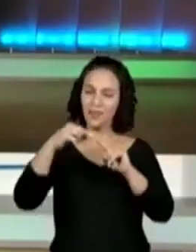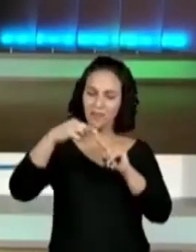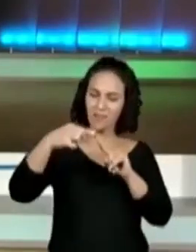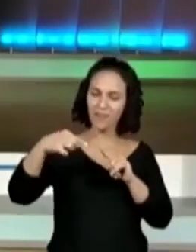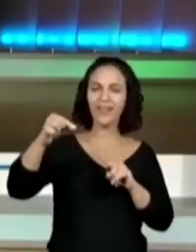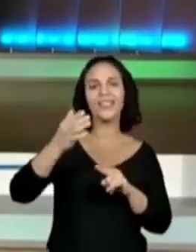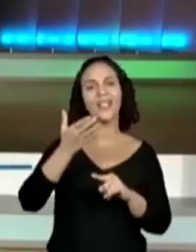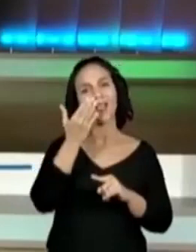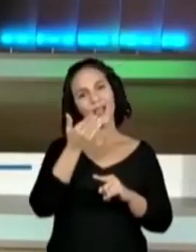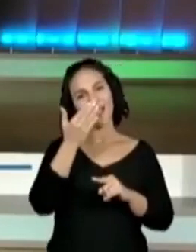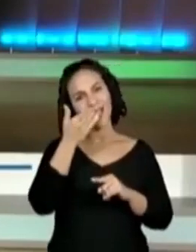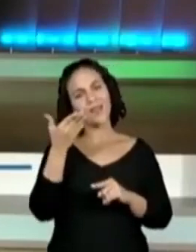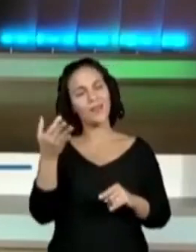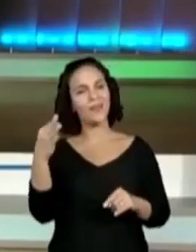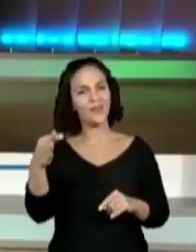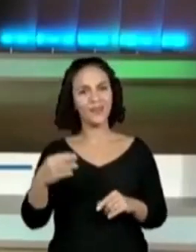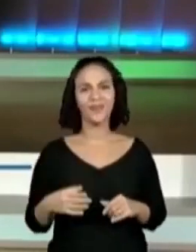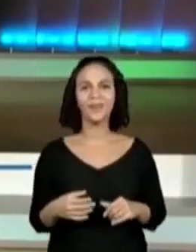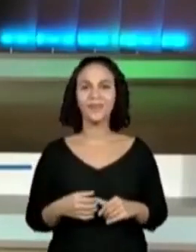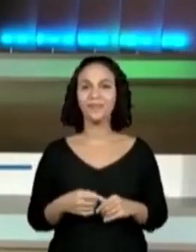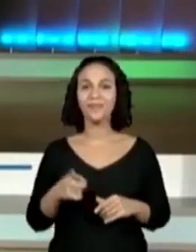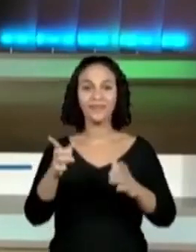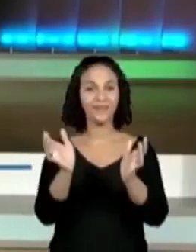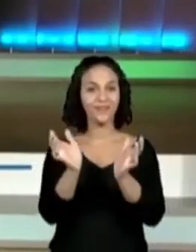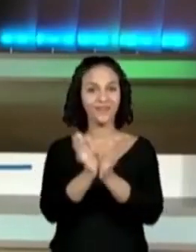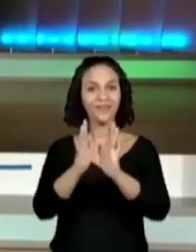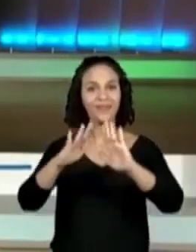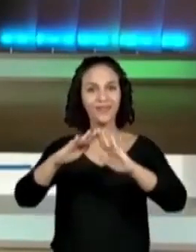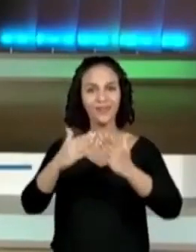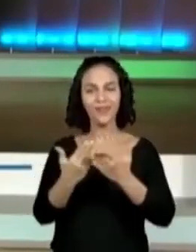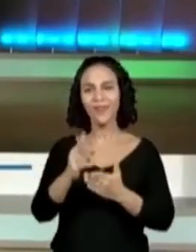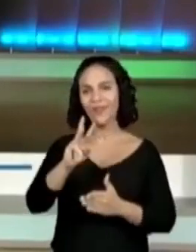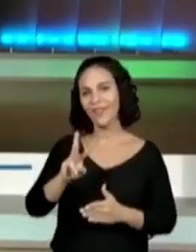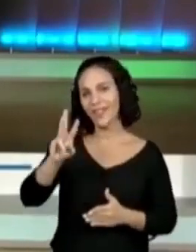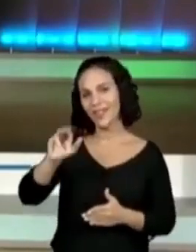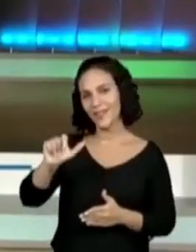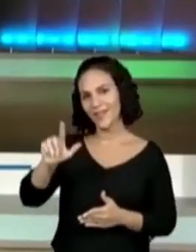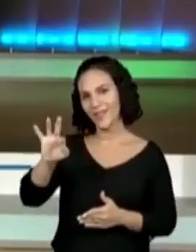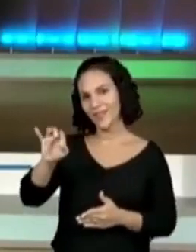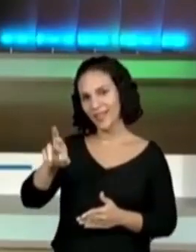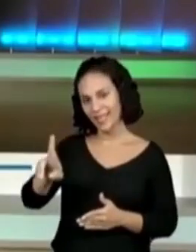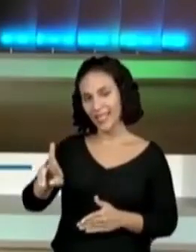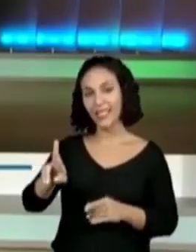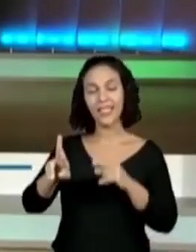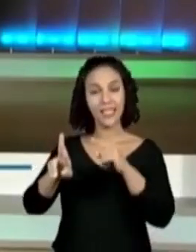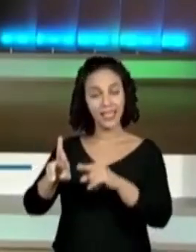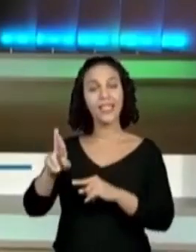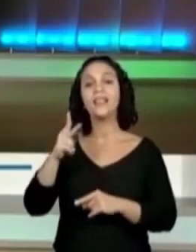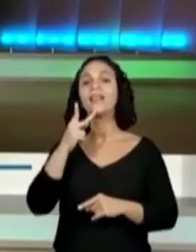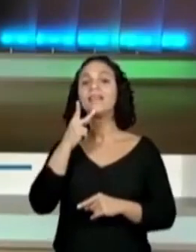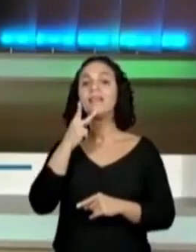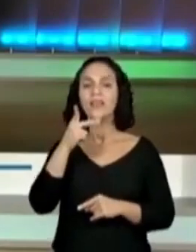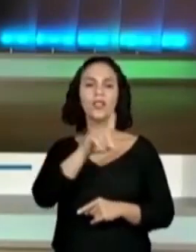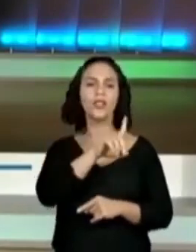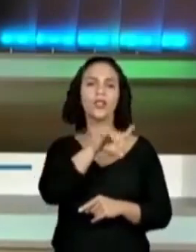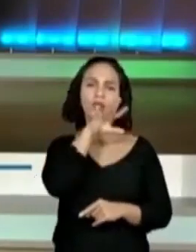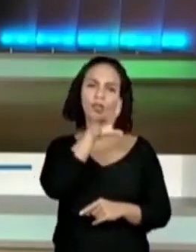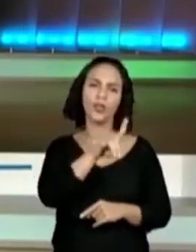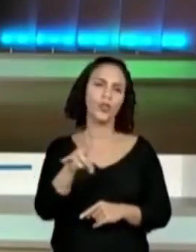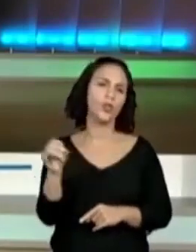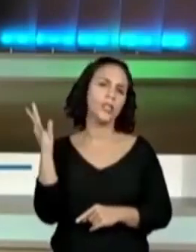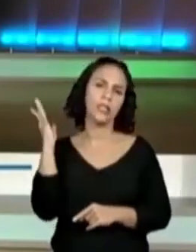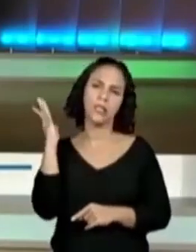Que come vegetais. Boa. A galerinha da escola Walter Lenni, do quinto ano B, falando que o zoa é lindo, que o bicho